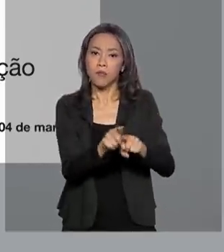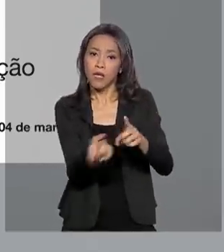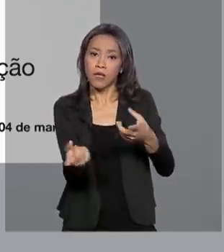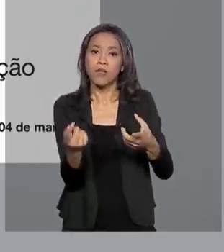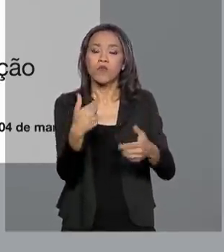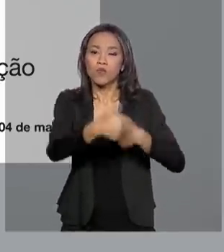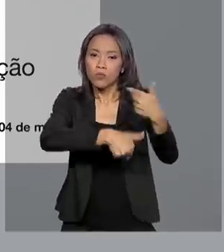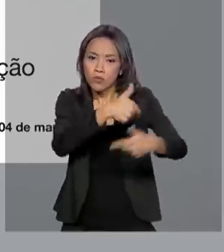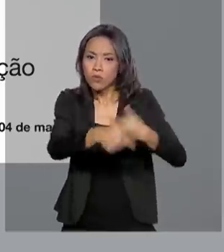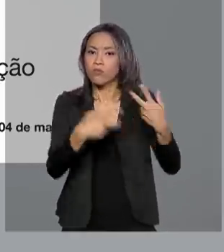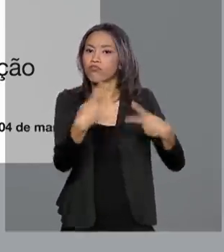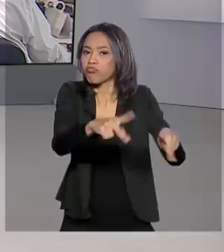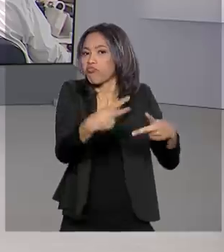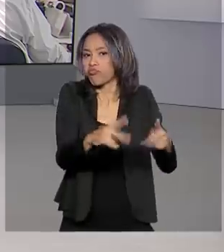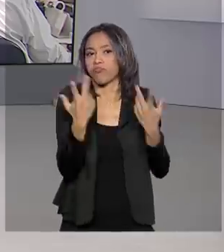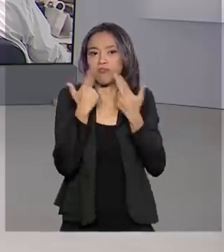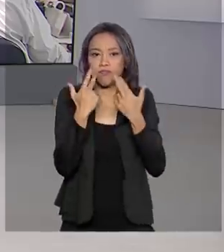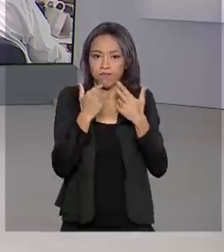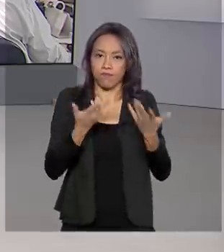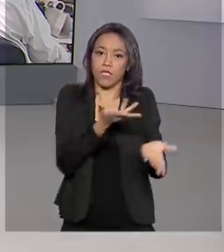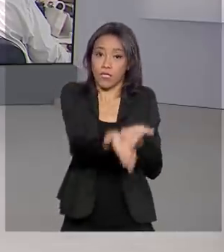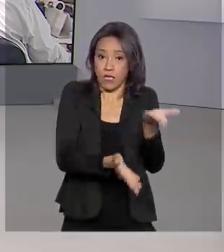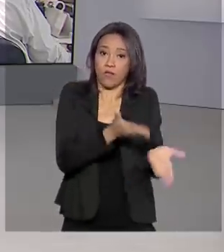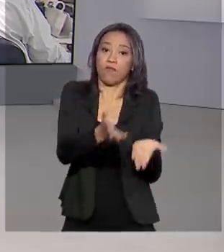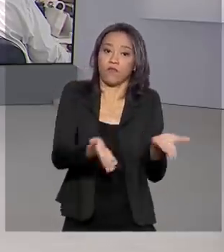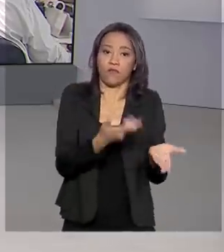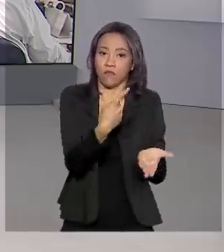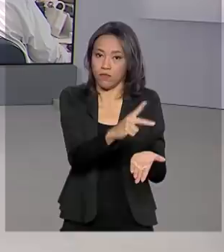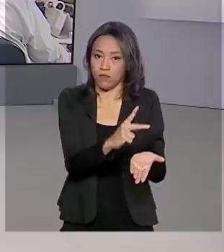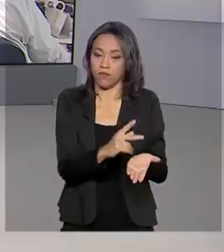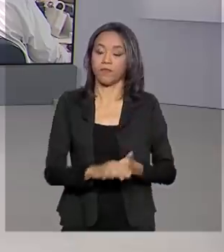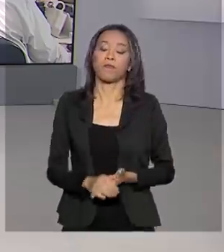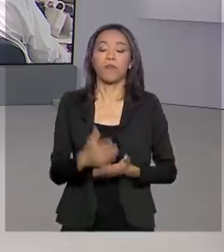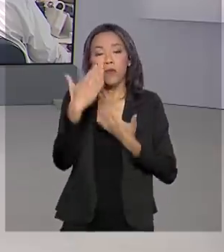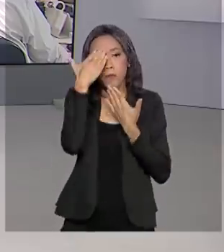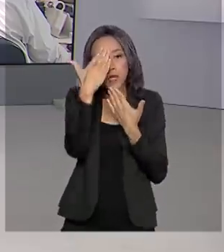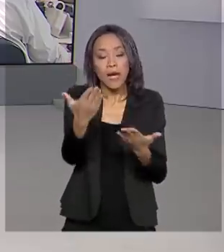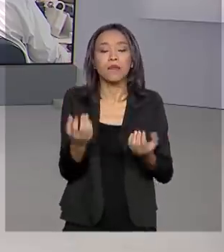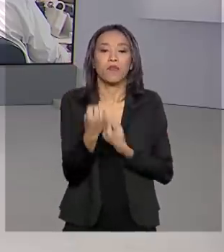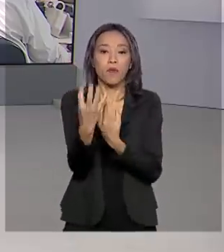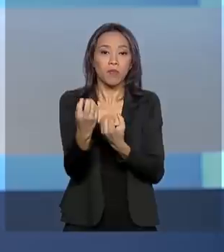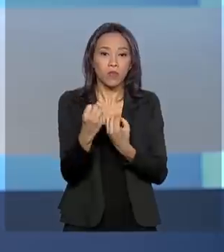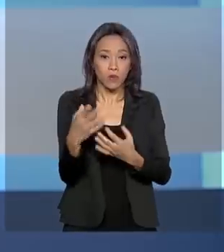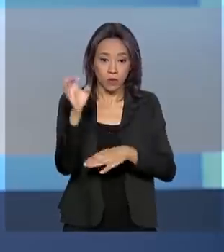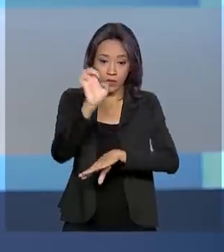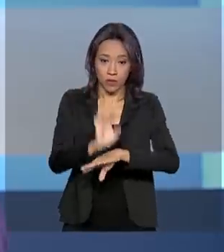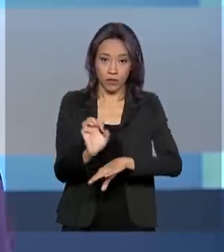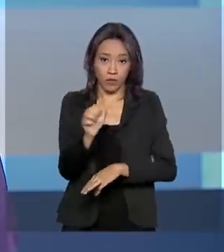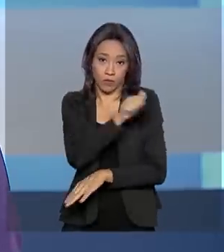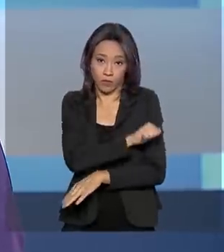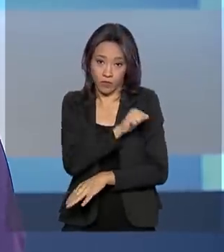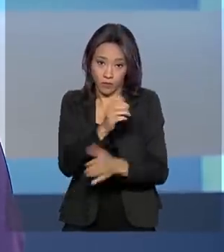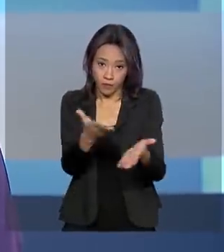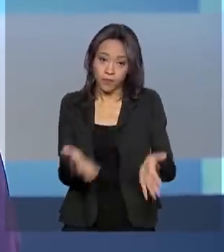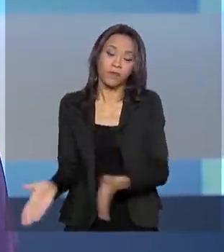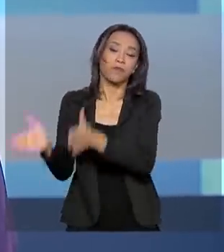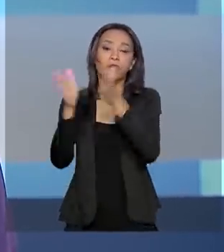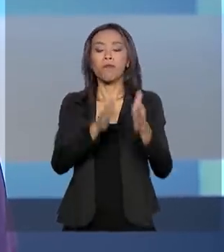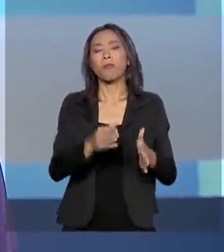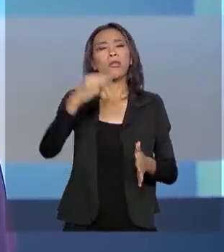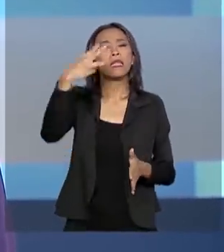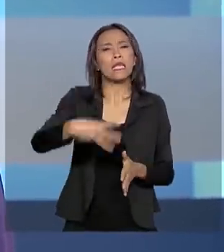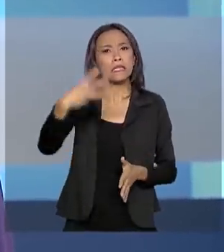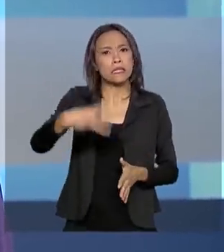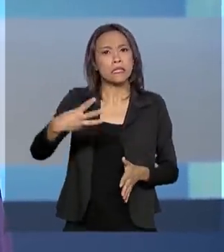essenciais. Renata. Muito obrigada, Alessandra, pelas suas informações ao vivo, direto do Rio de Janeiro. Um terceiro